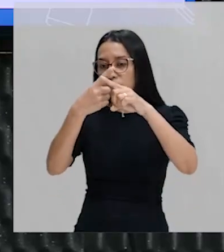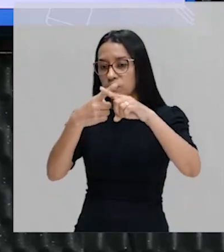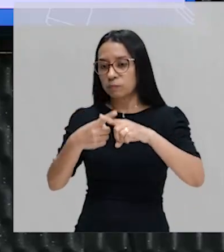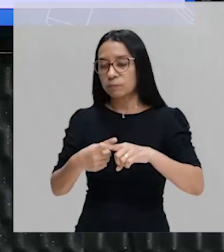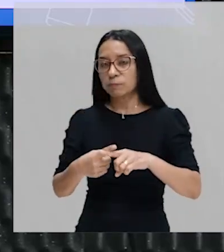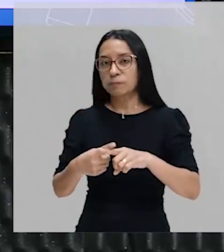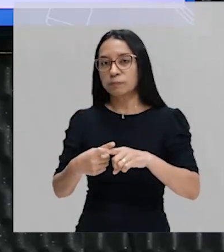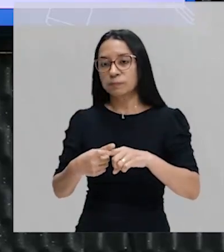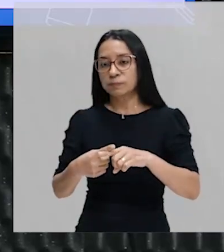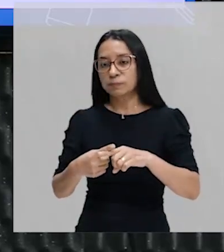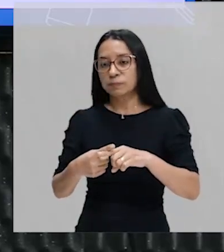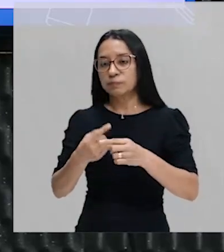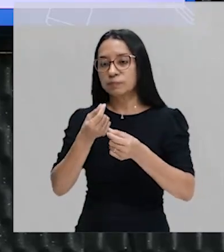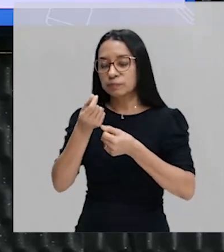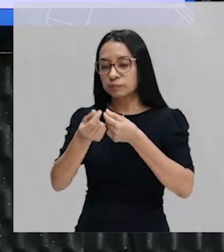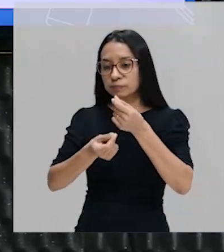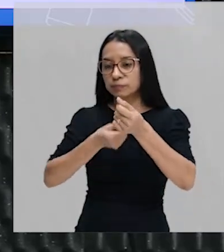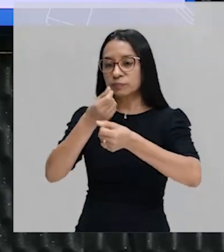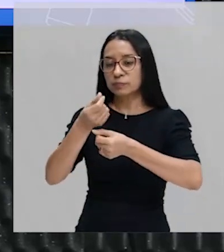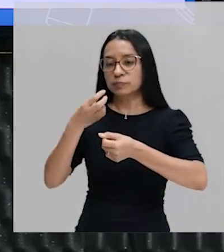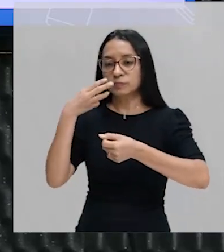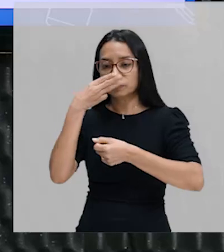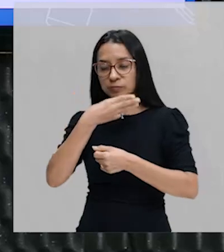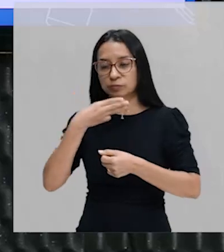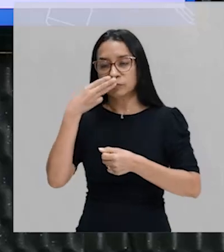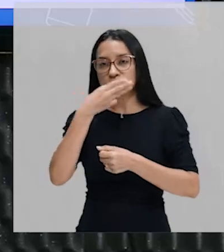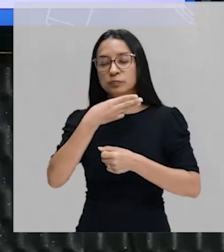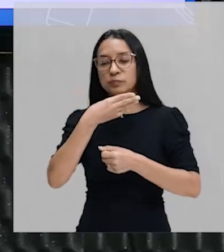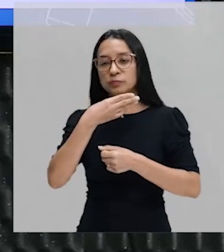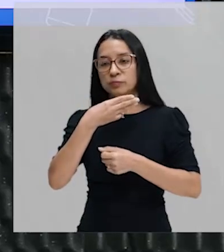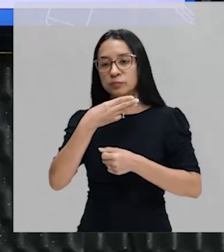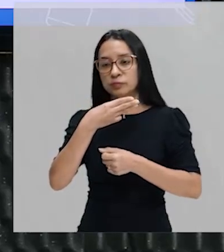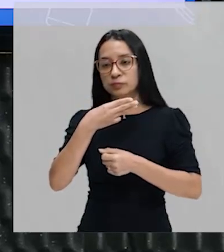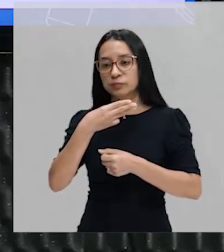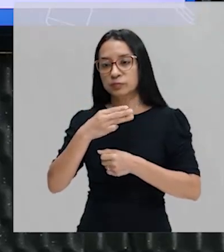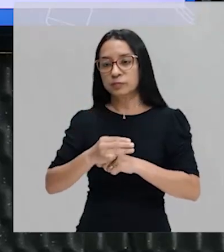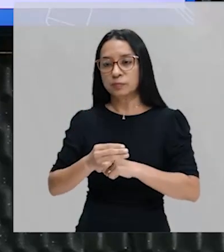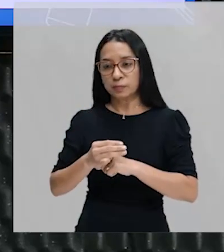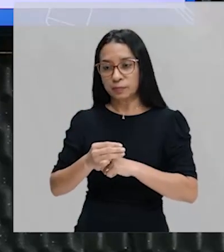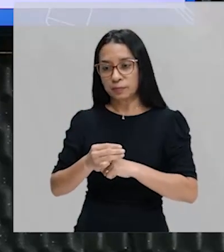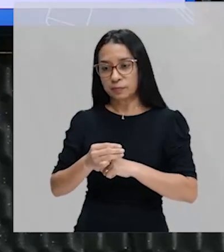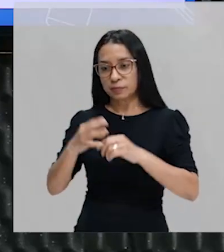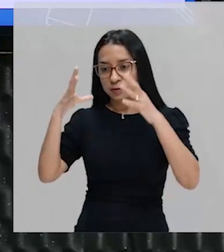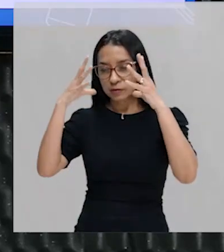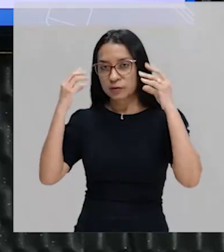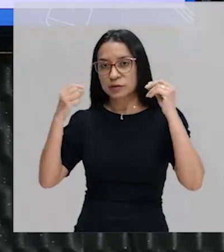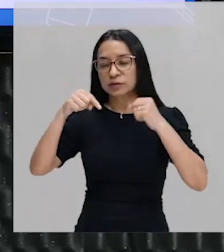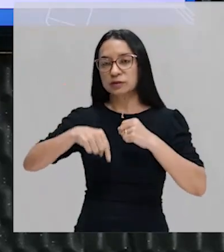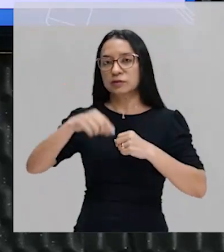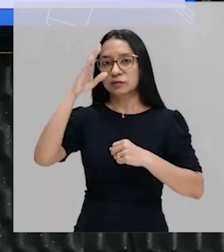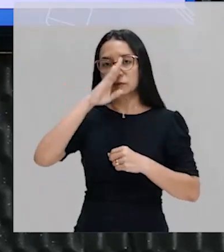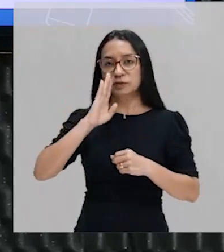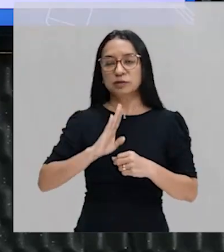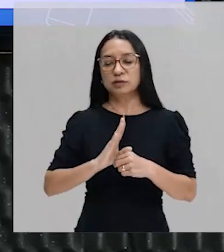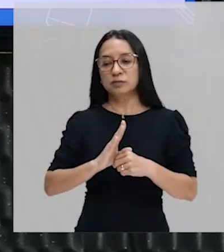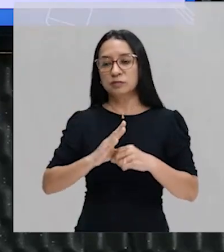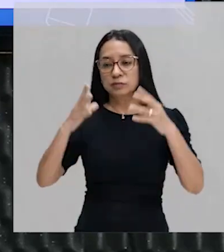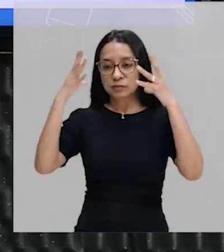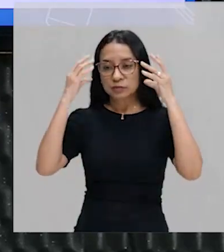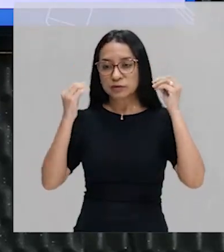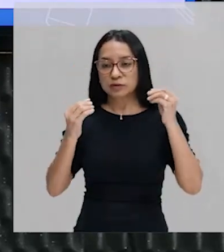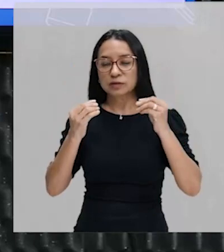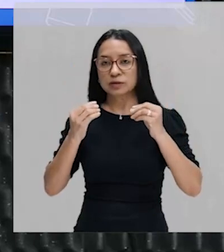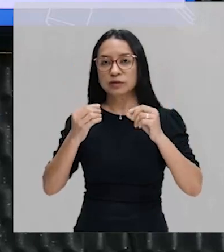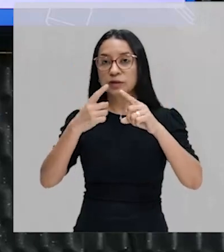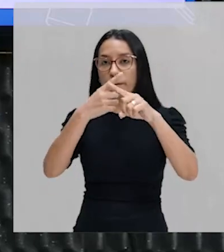econômico açucareiro para os holandeses no Brasil. Ou seja, os holandeses